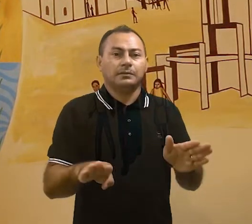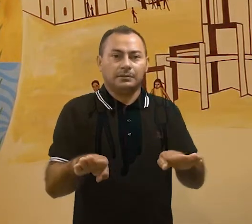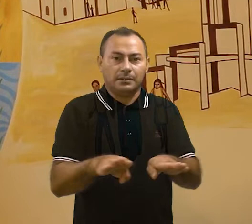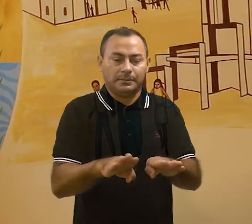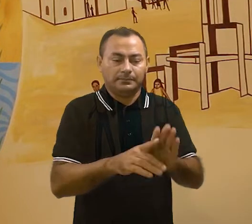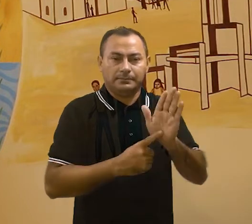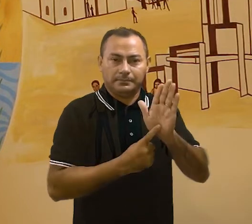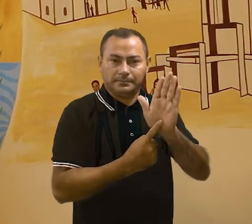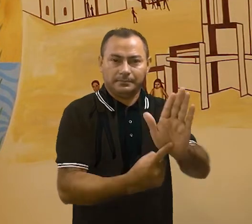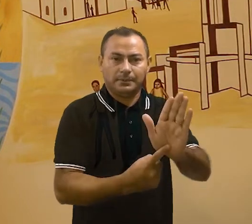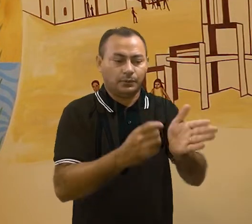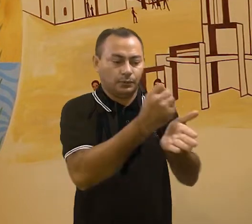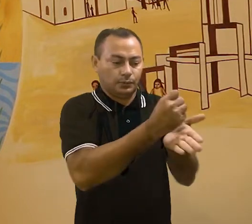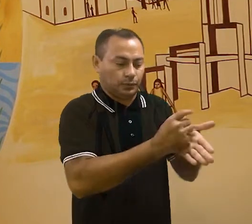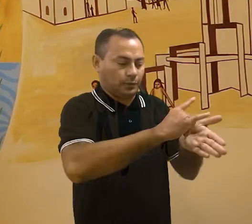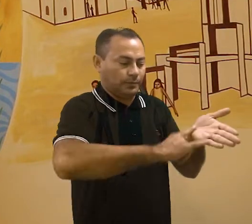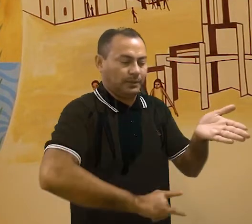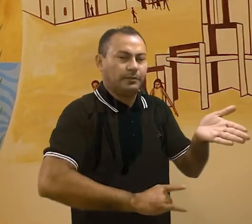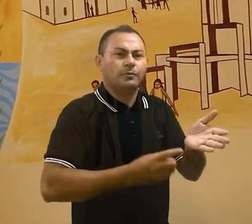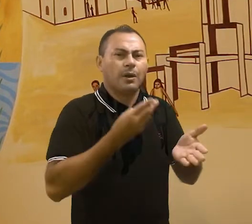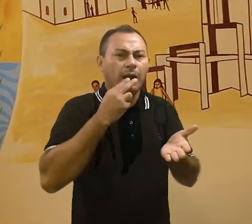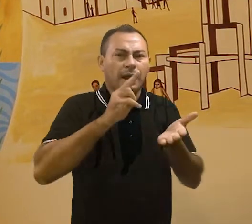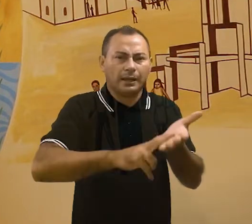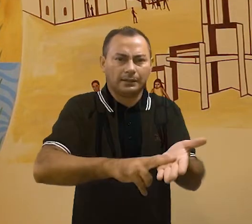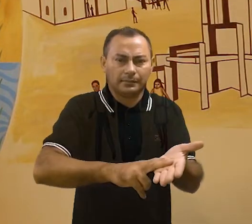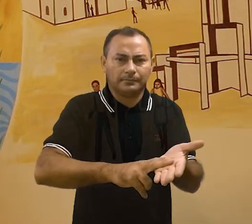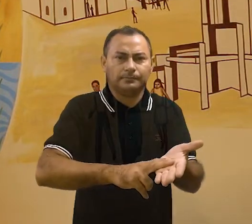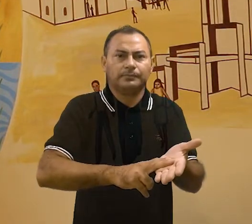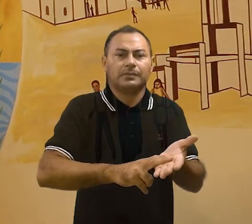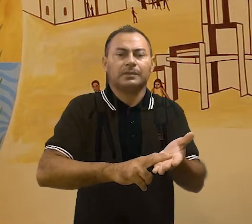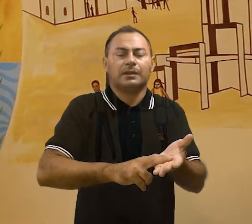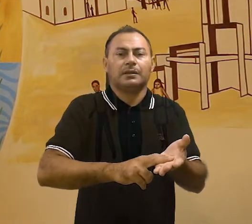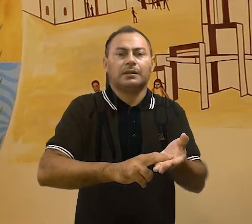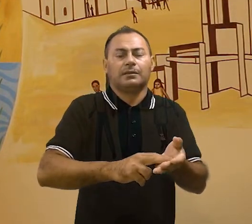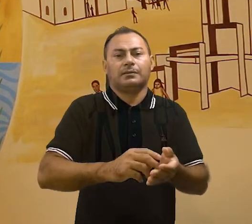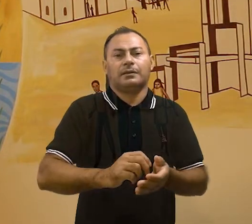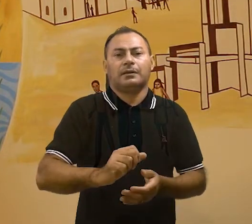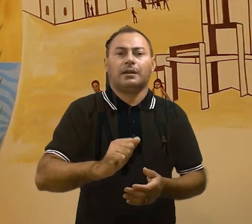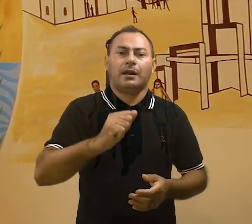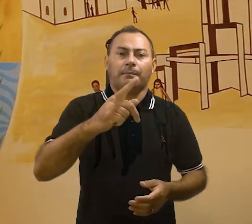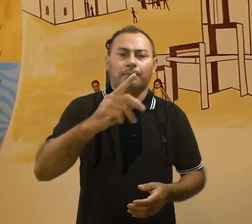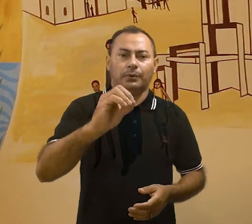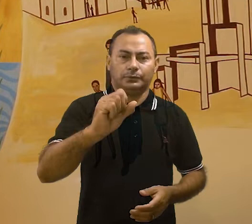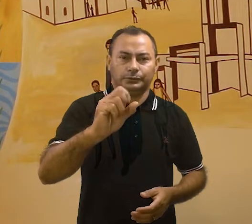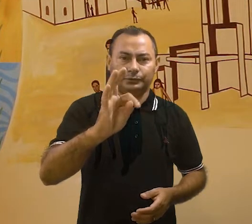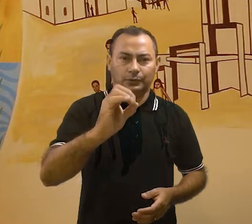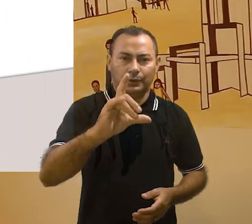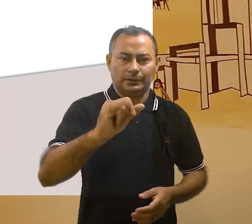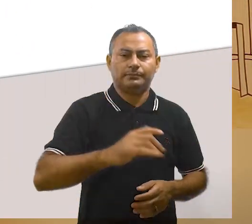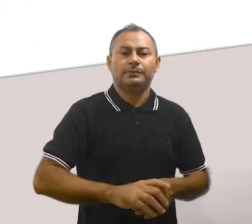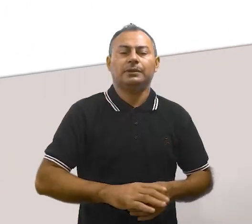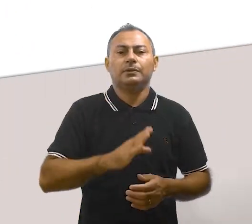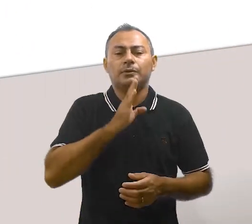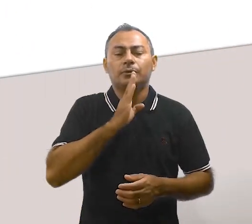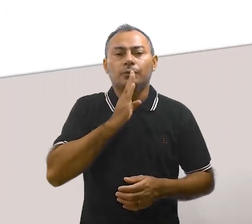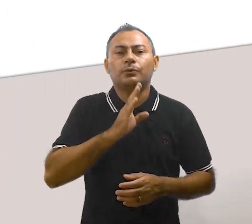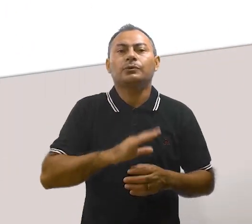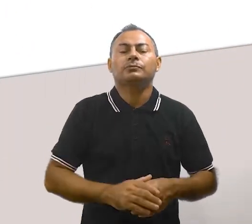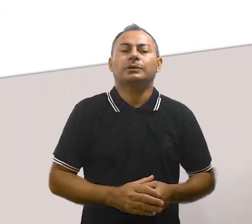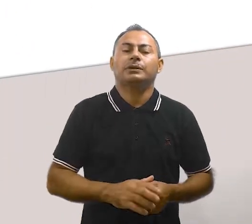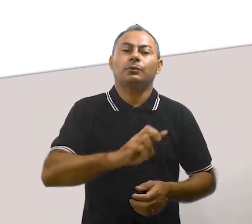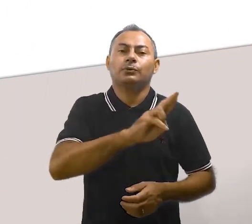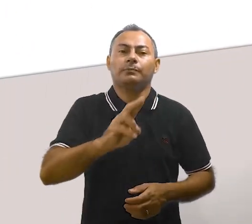apresentou um documento, uma carta, uma carta apostólica, chamada Patris